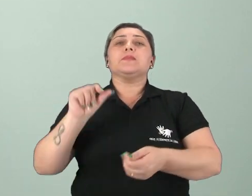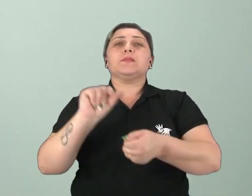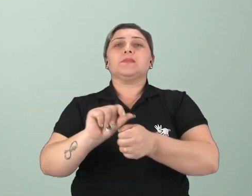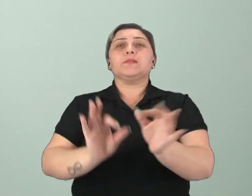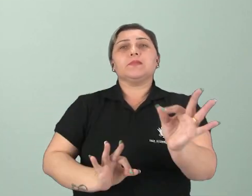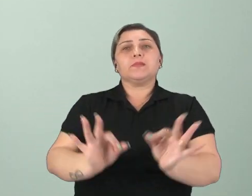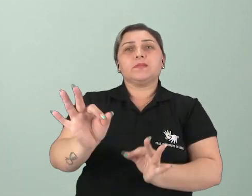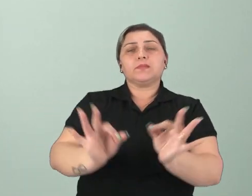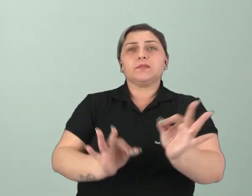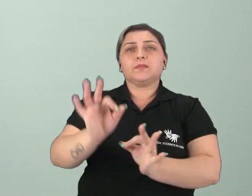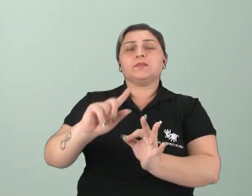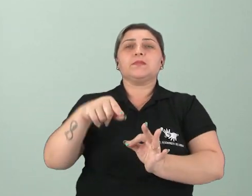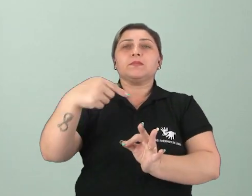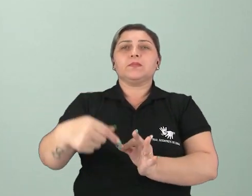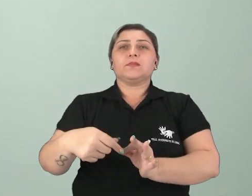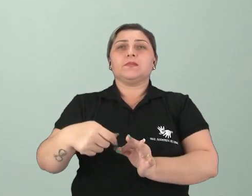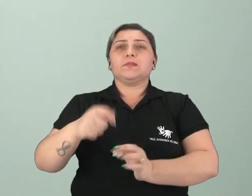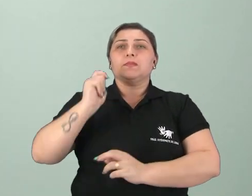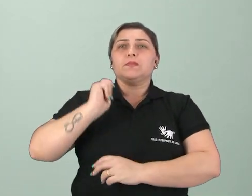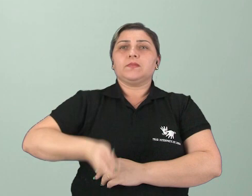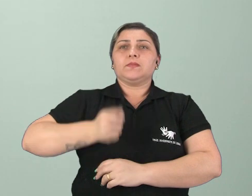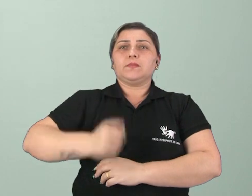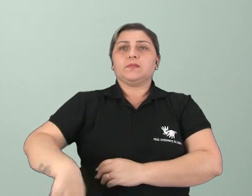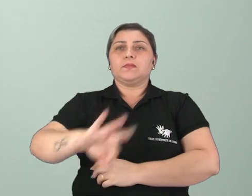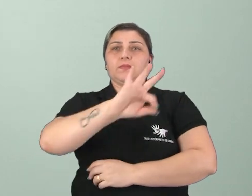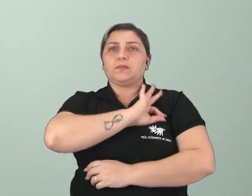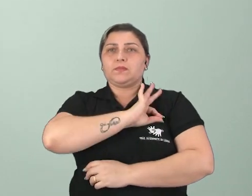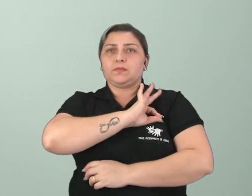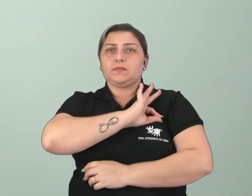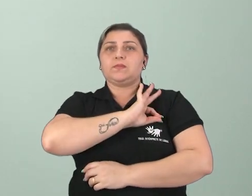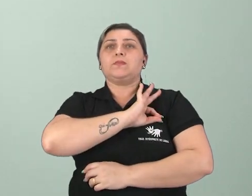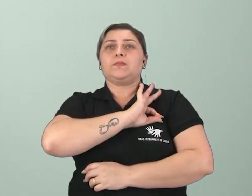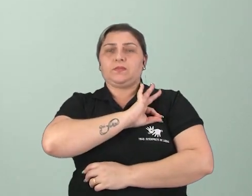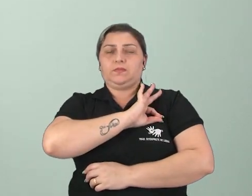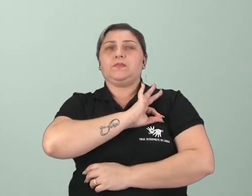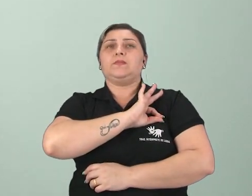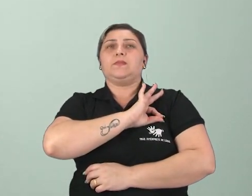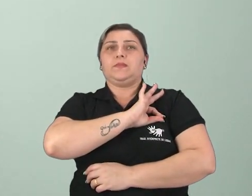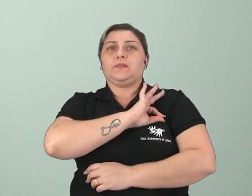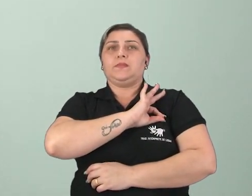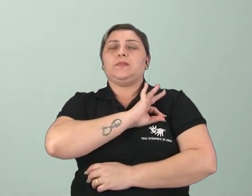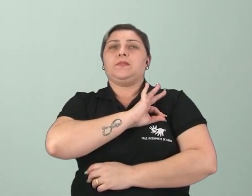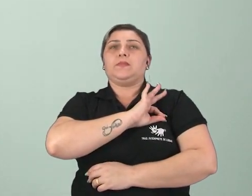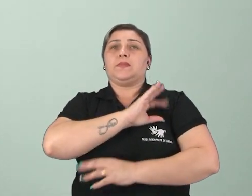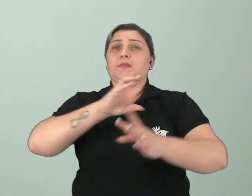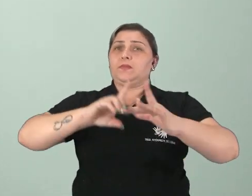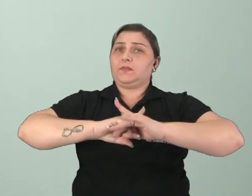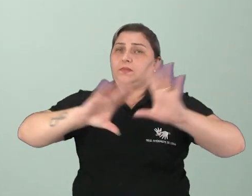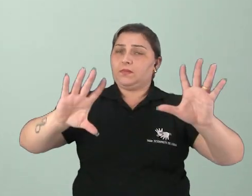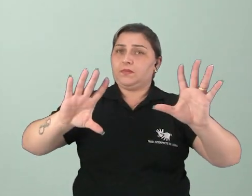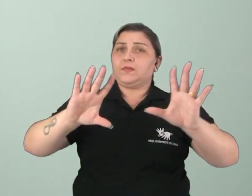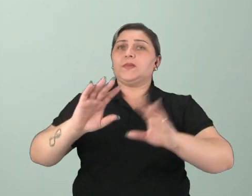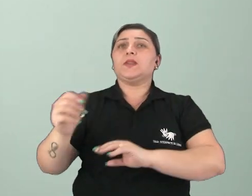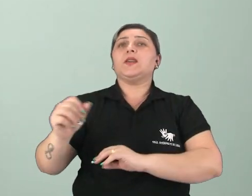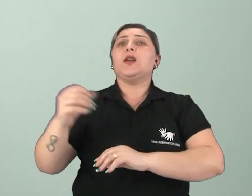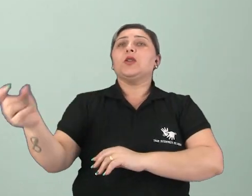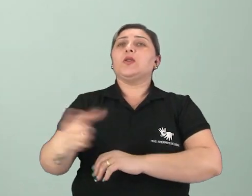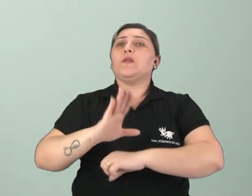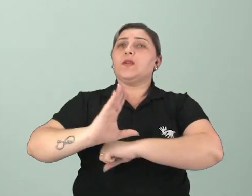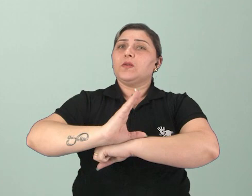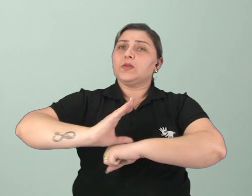formulada após a Ditadura Militar, com o processo de redemocratização, do lançamento de uma nova